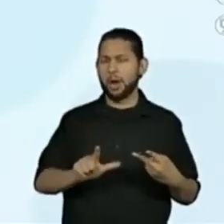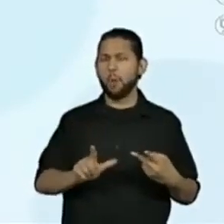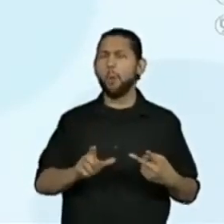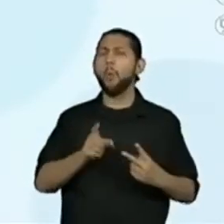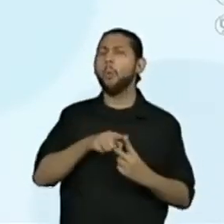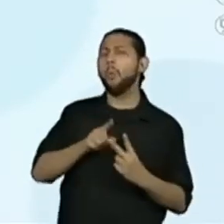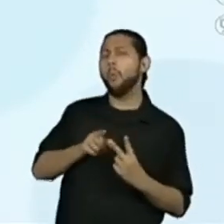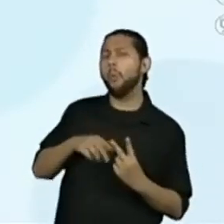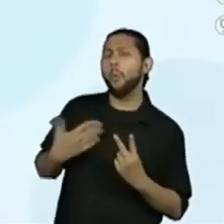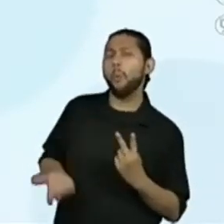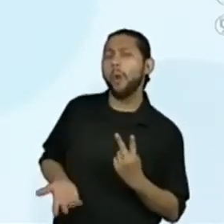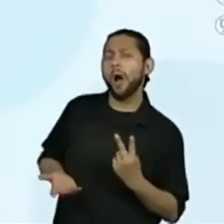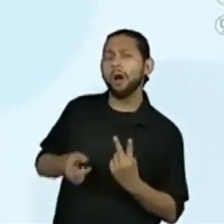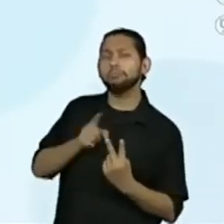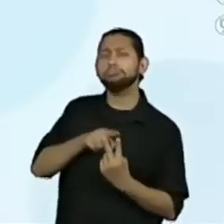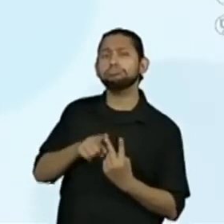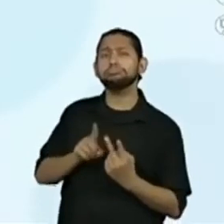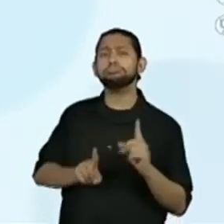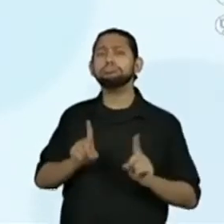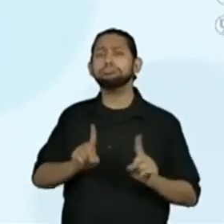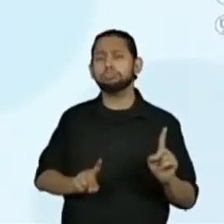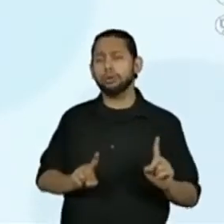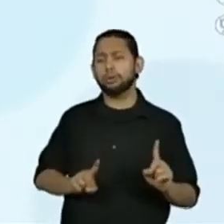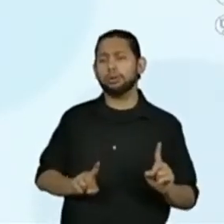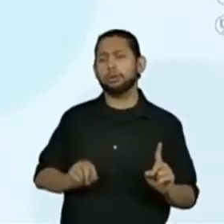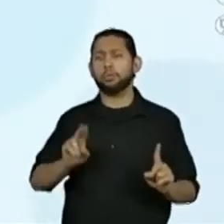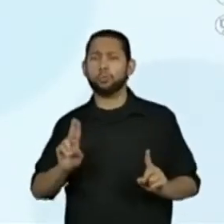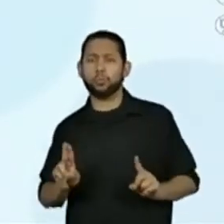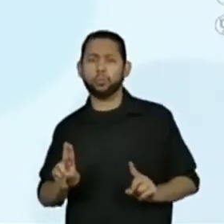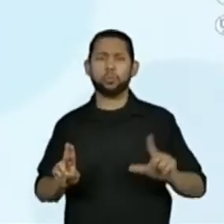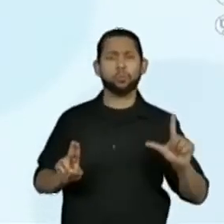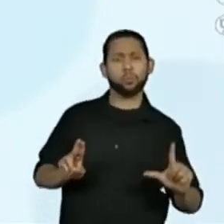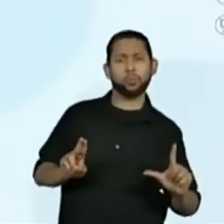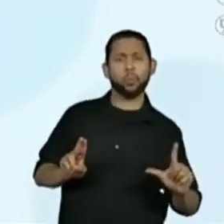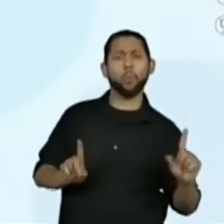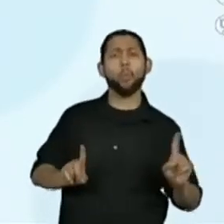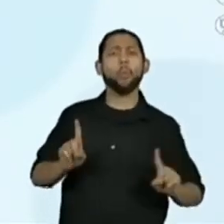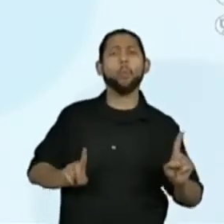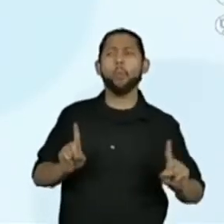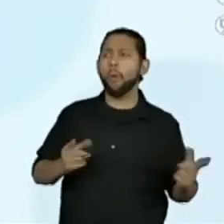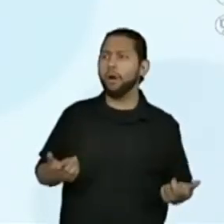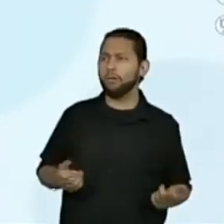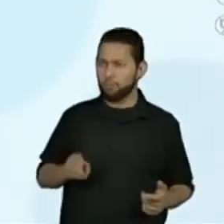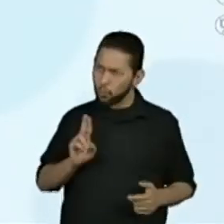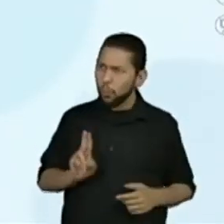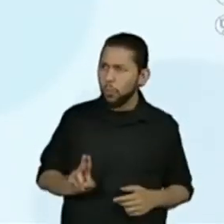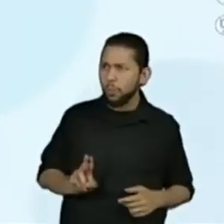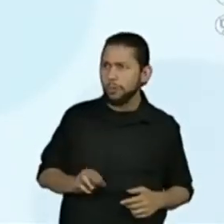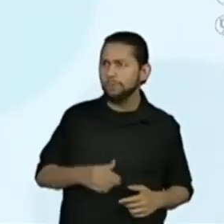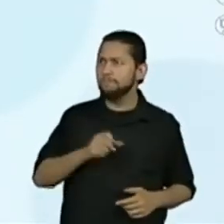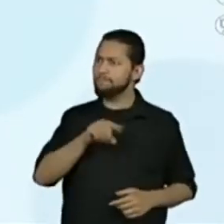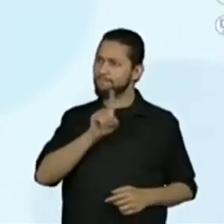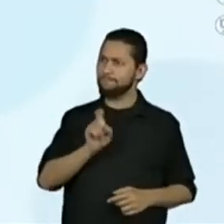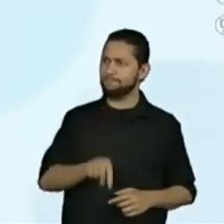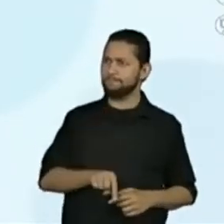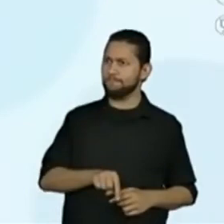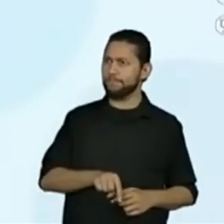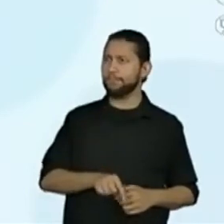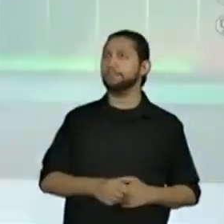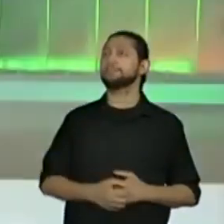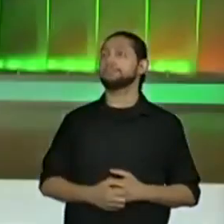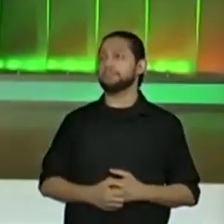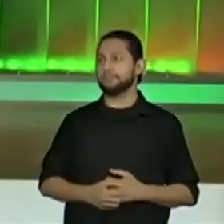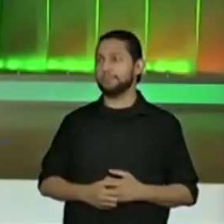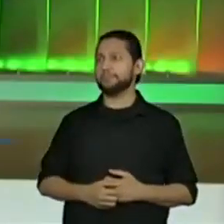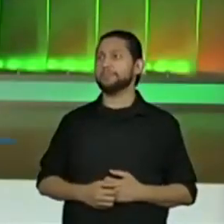ou com U. Mas qual que é a grafia correta dessa palavra aí, hein? Aluna Esther. Olha só, já tem gente